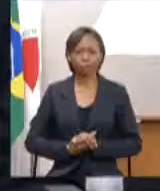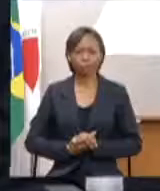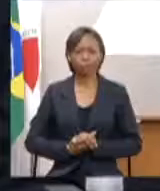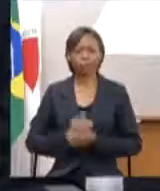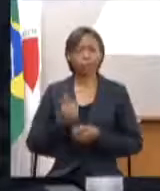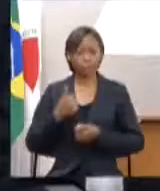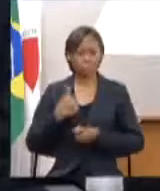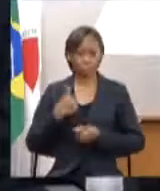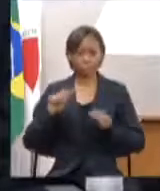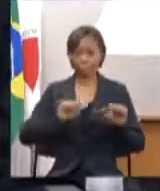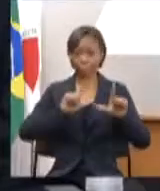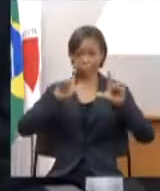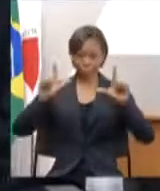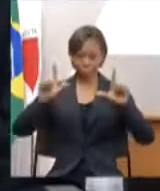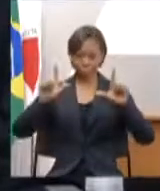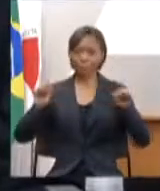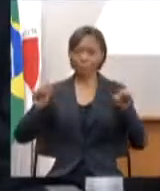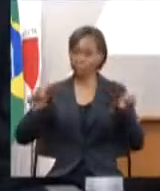apresentação,